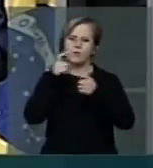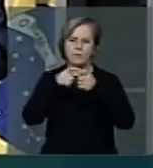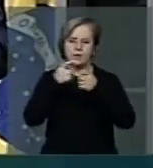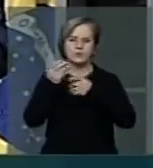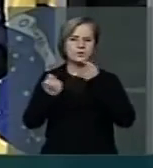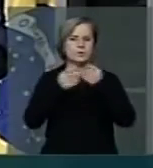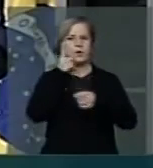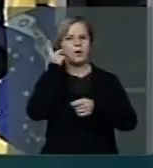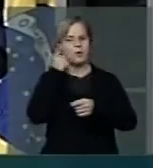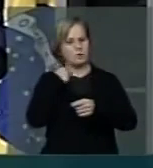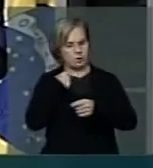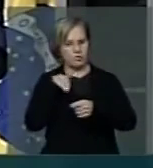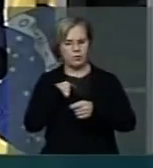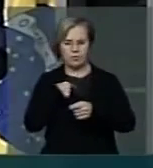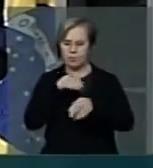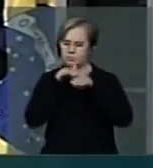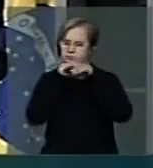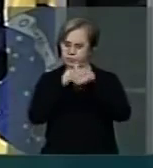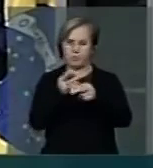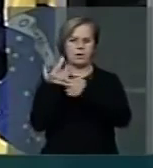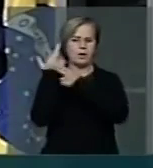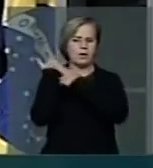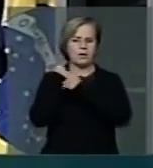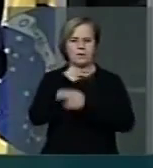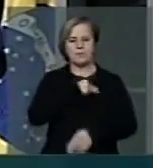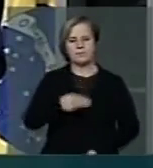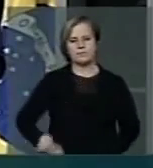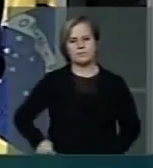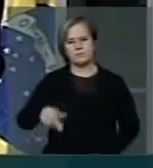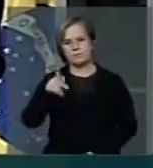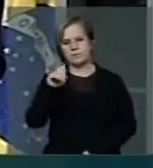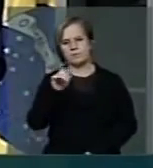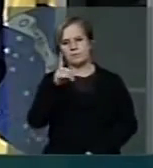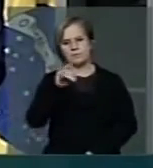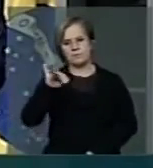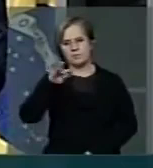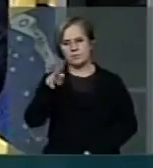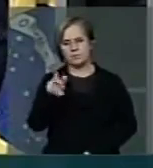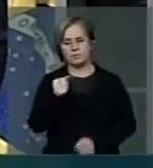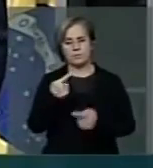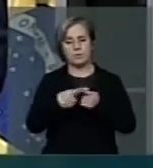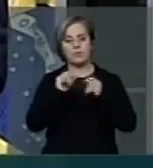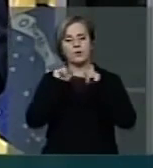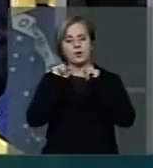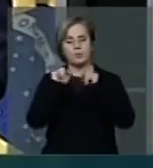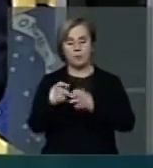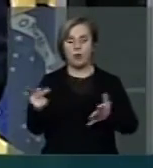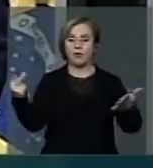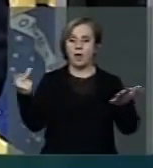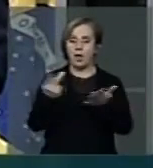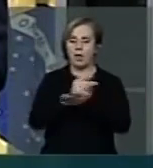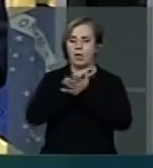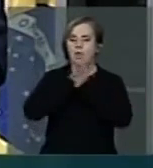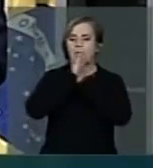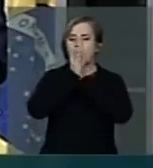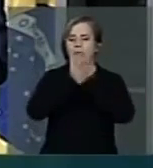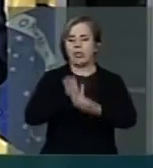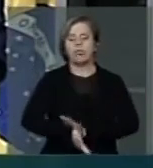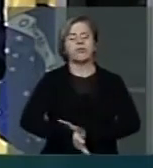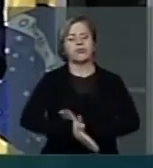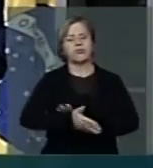vou responsabilizar o ministro Padilha pelas possíveis tragédias que ocorrerão com procedimentos